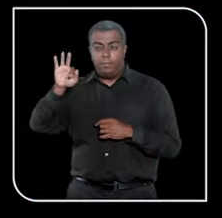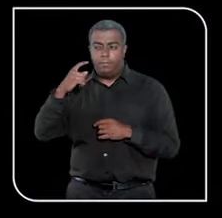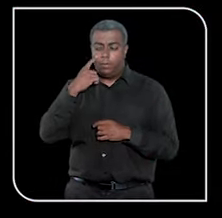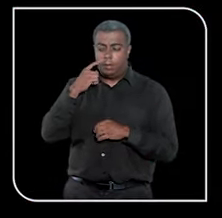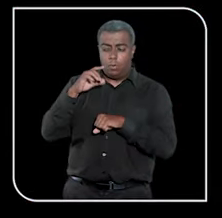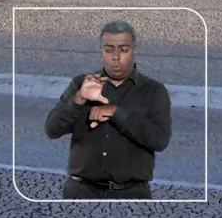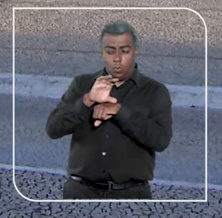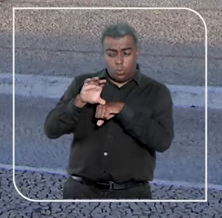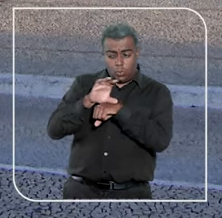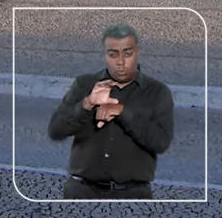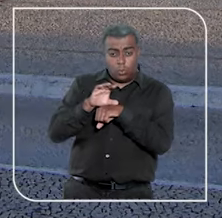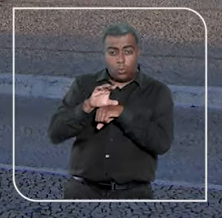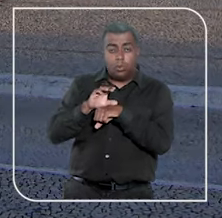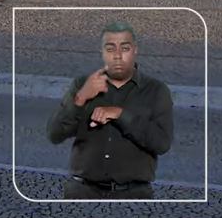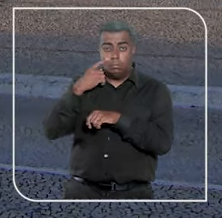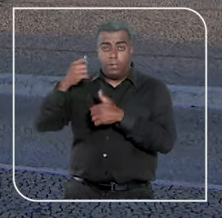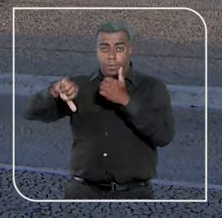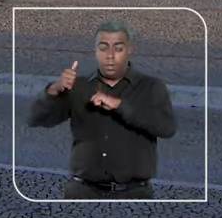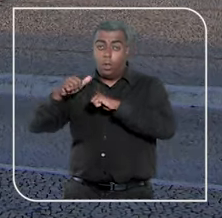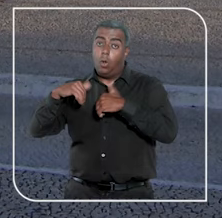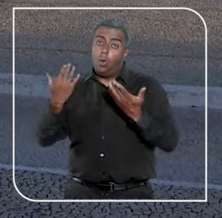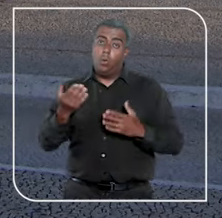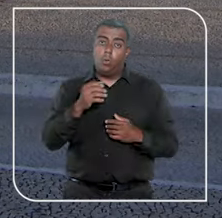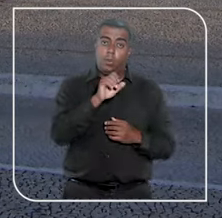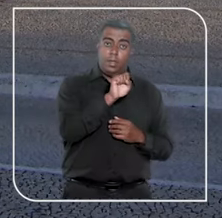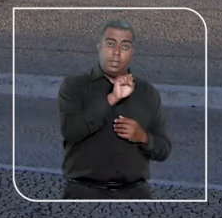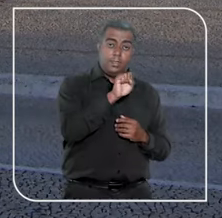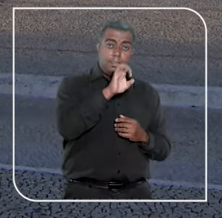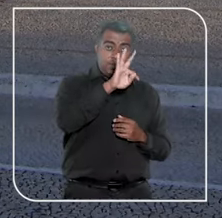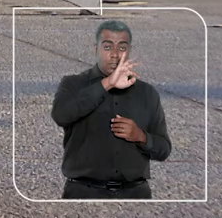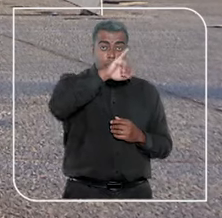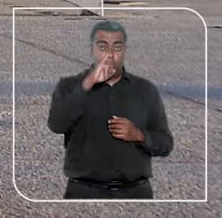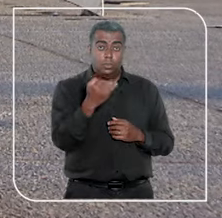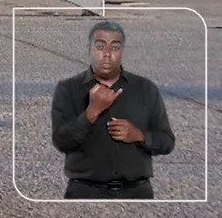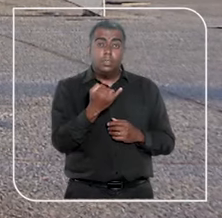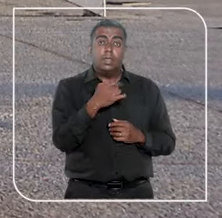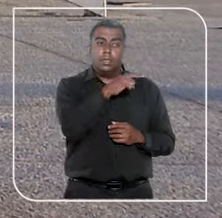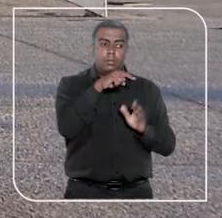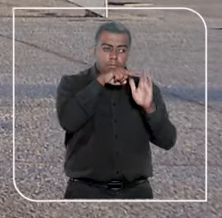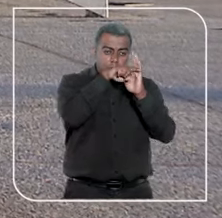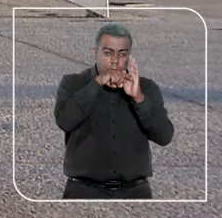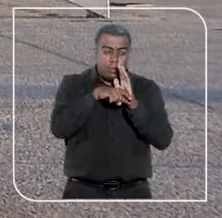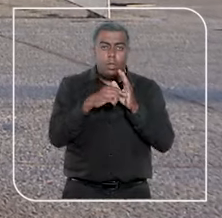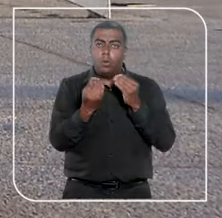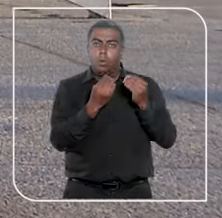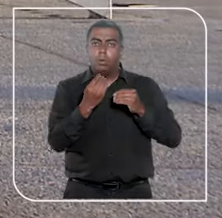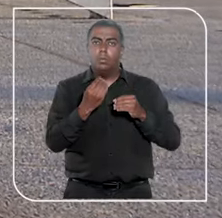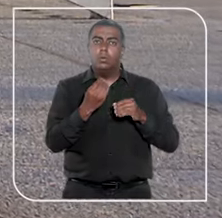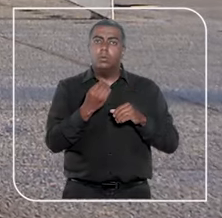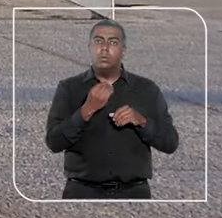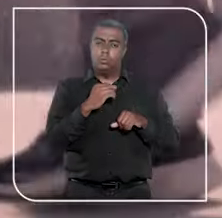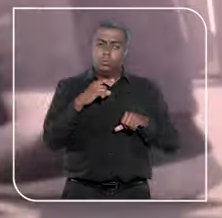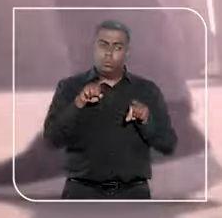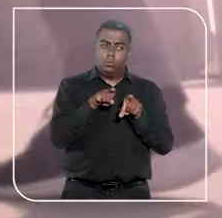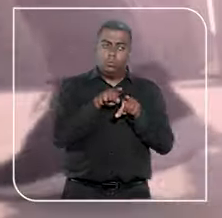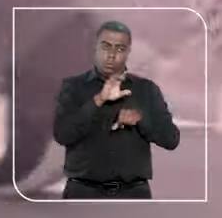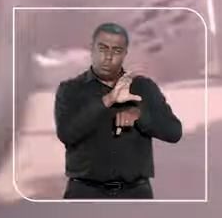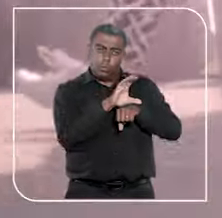constitucionais, caberá ao Supremo Tribunal Federal julgar o caso, porque ele é o guardião da Constituição Federal.